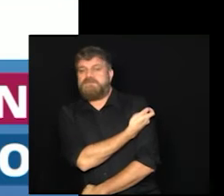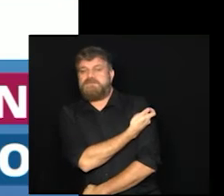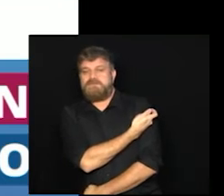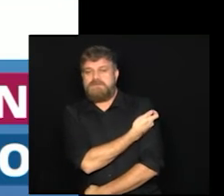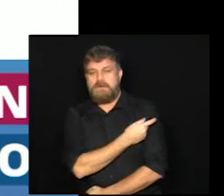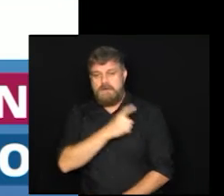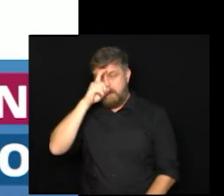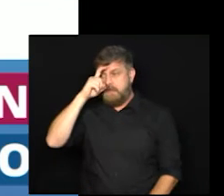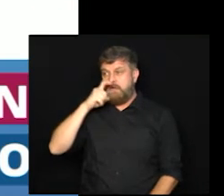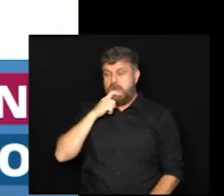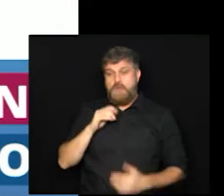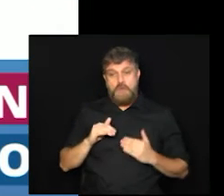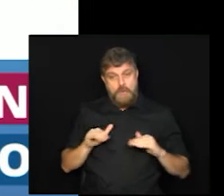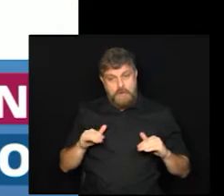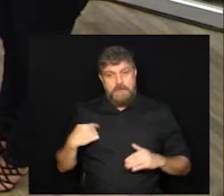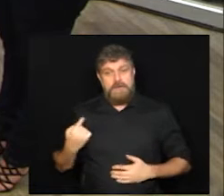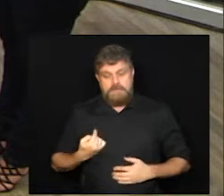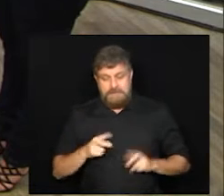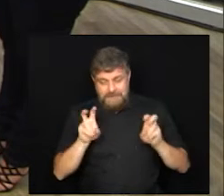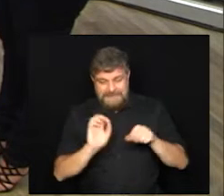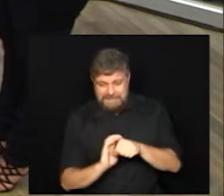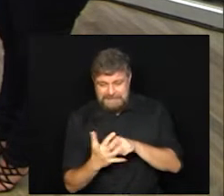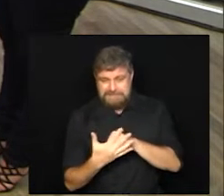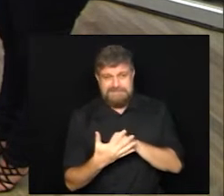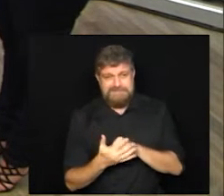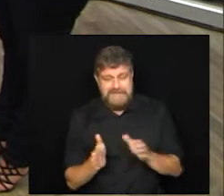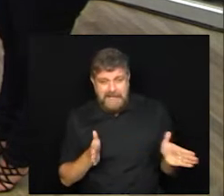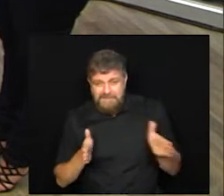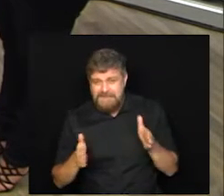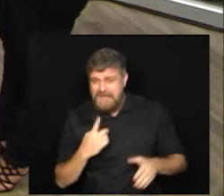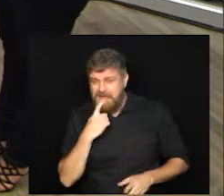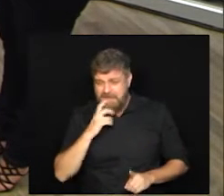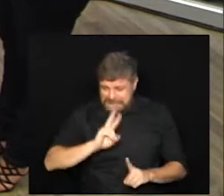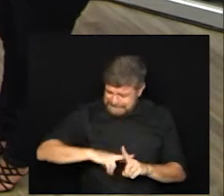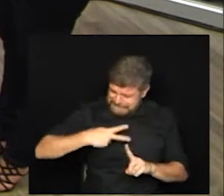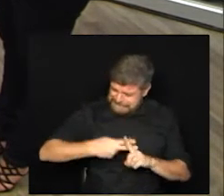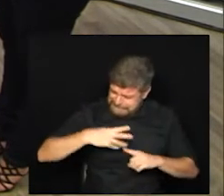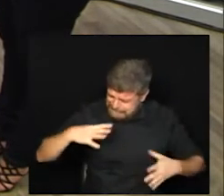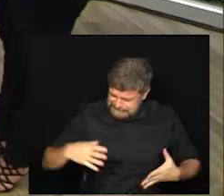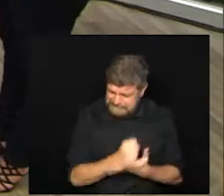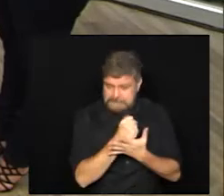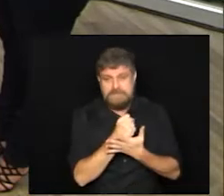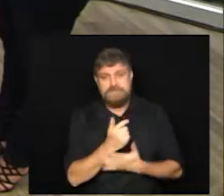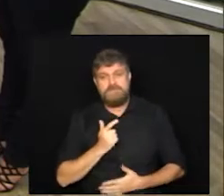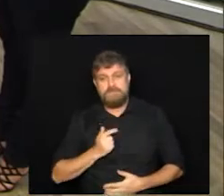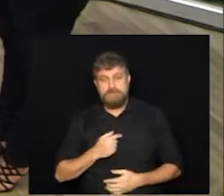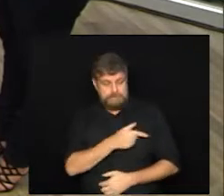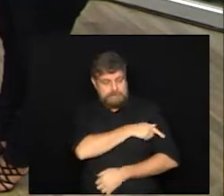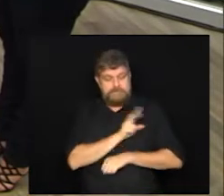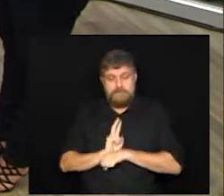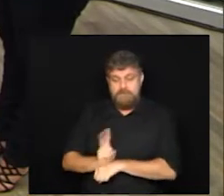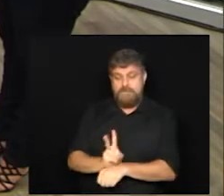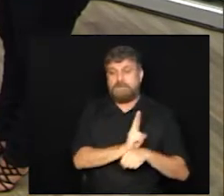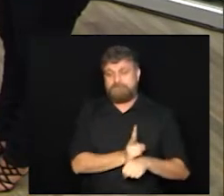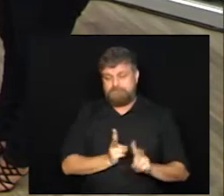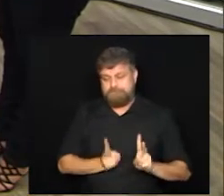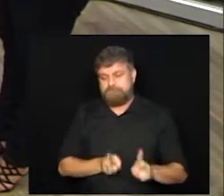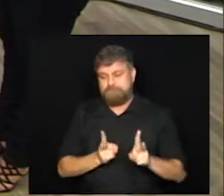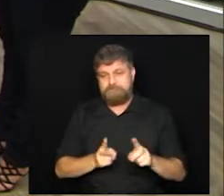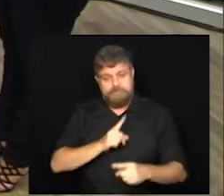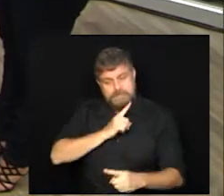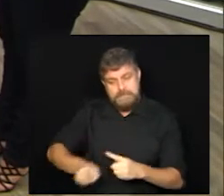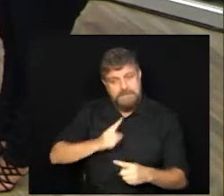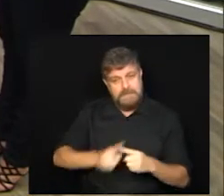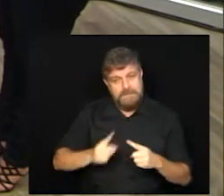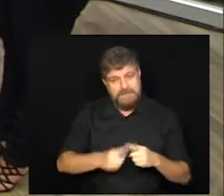Vamos continuar falando da pandemia nessa fase emergencial, porque a fiscalização continua para impedir aí